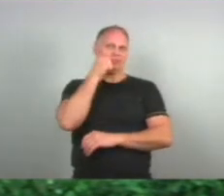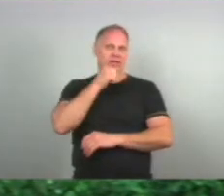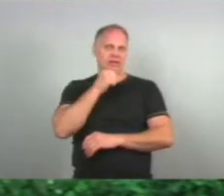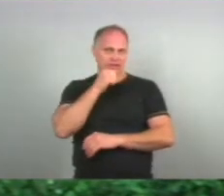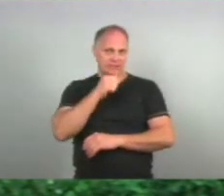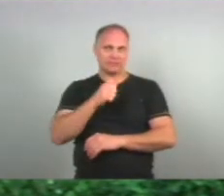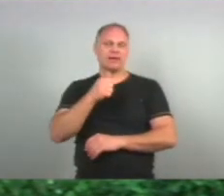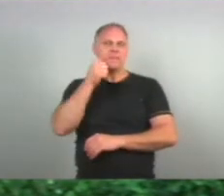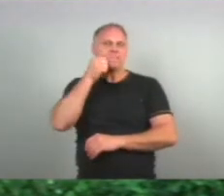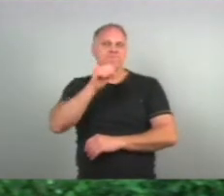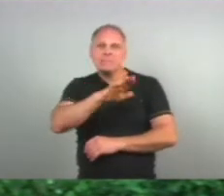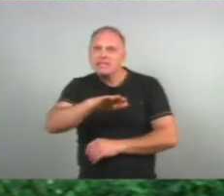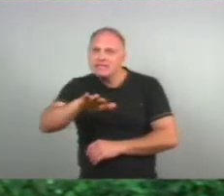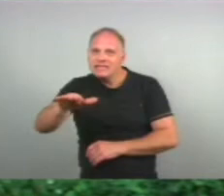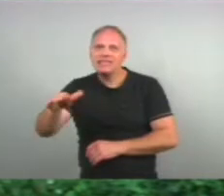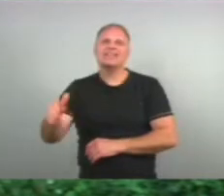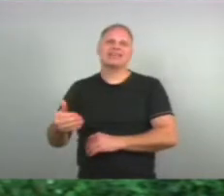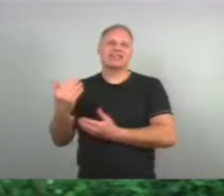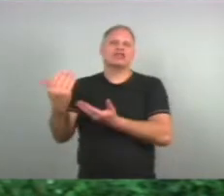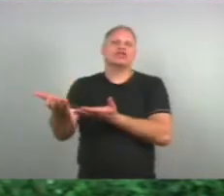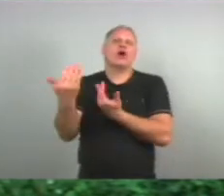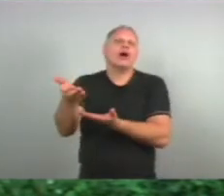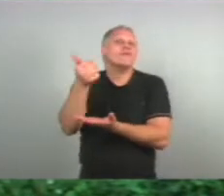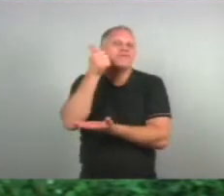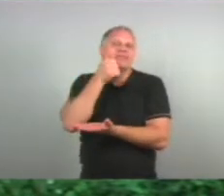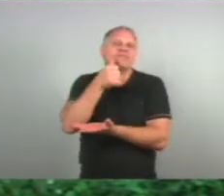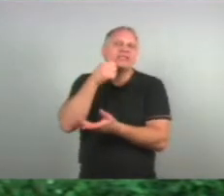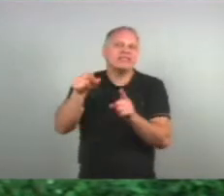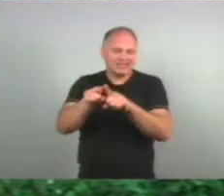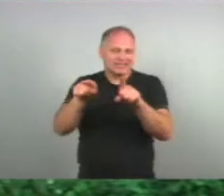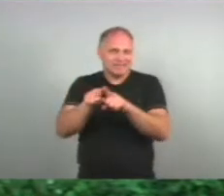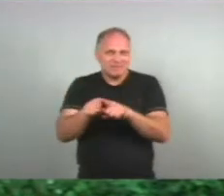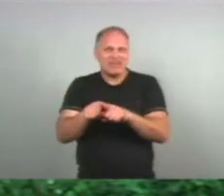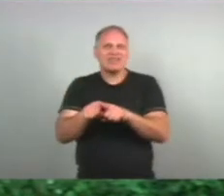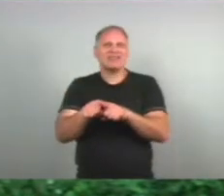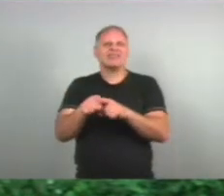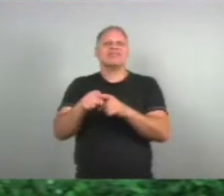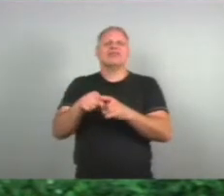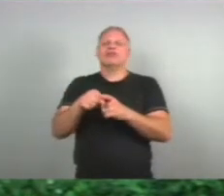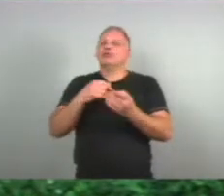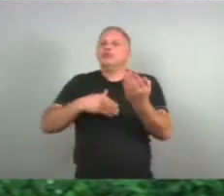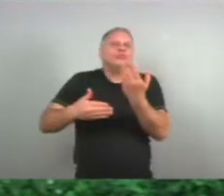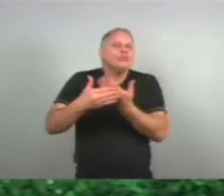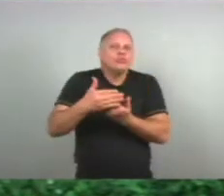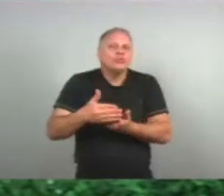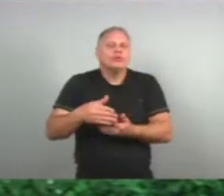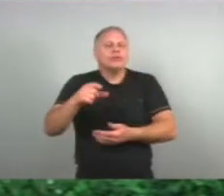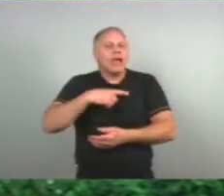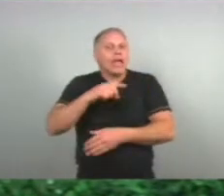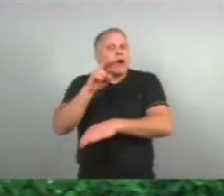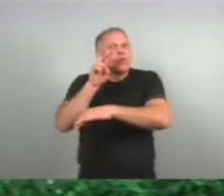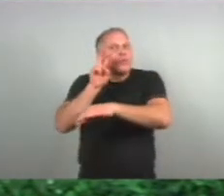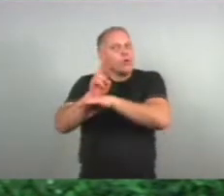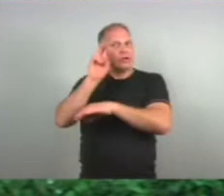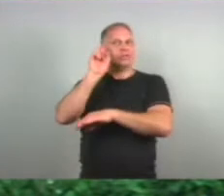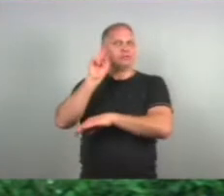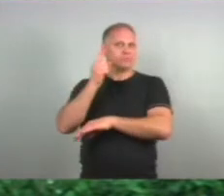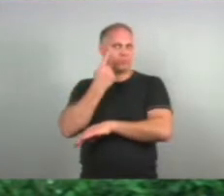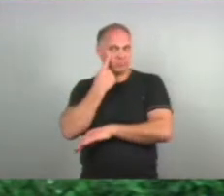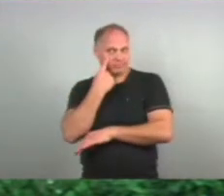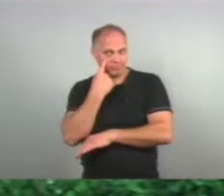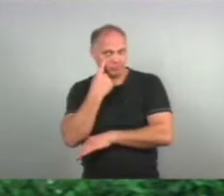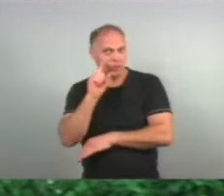As meninas ainda As adolescentes As jovens mulheres Que elas prestem Mais atenção